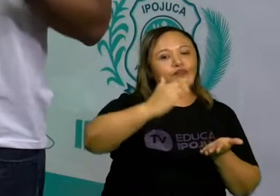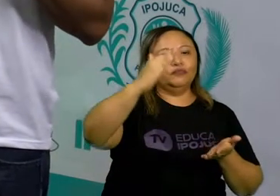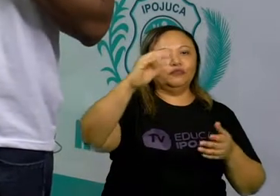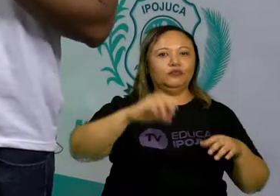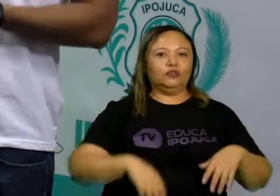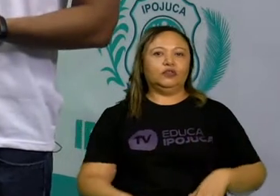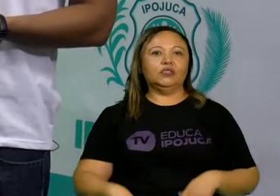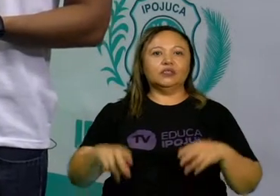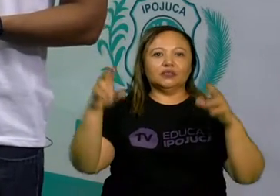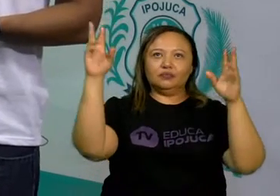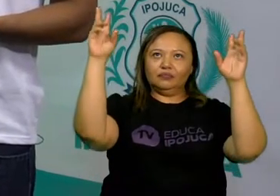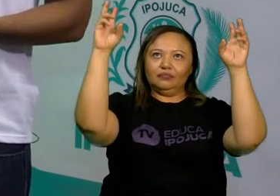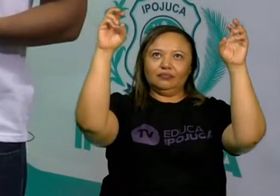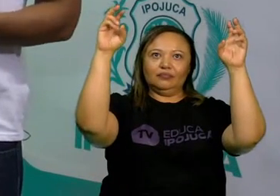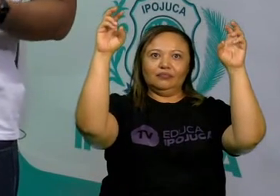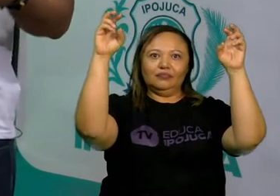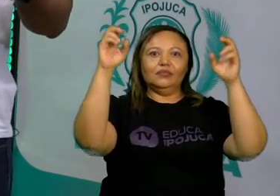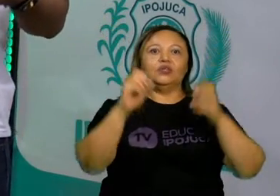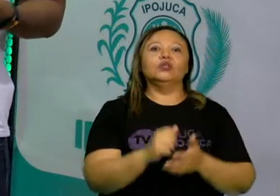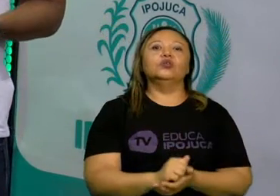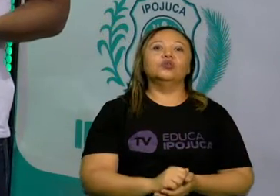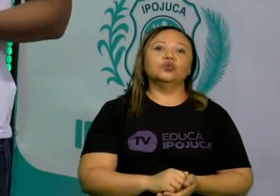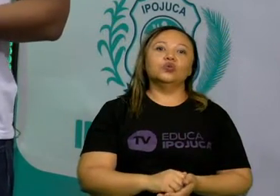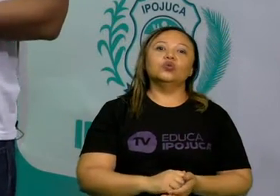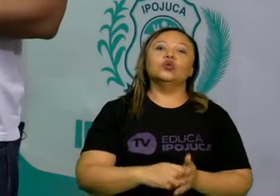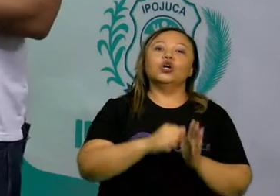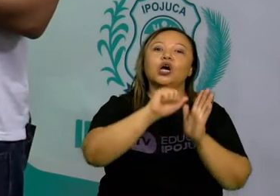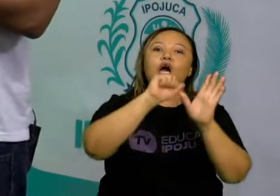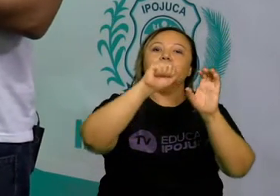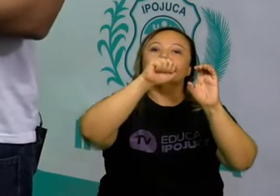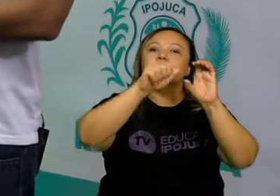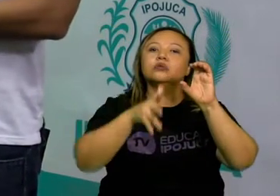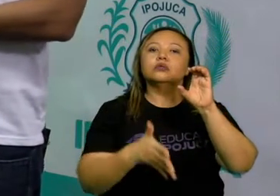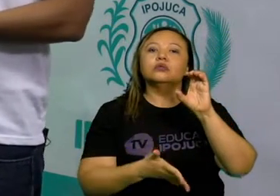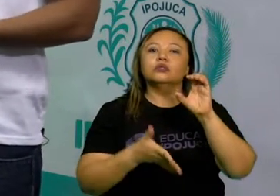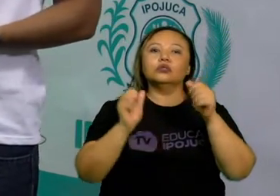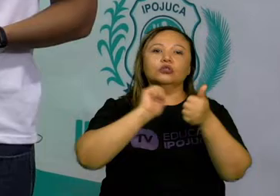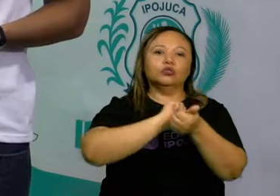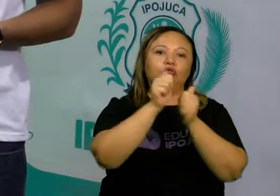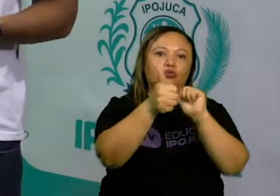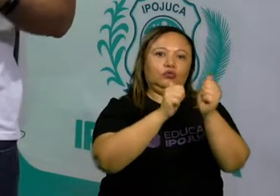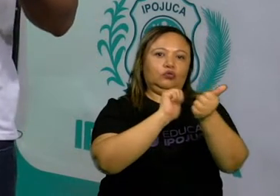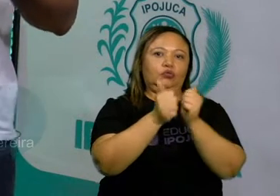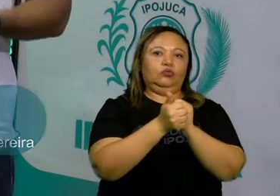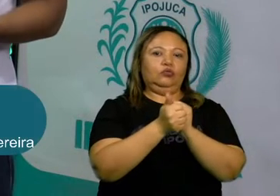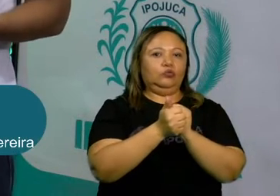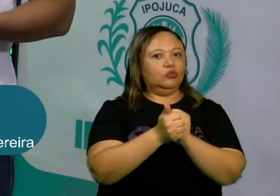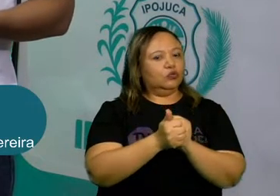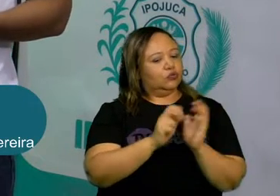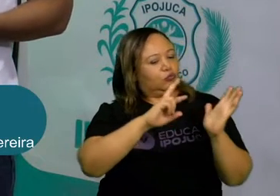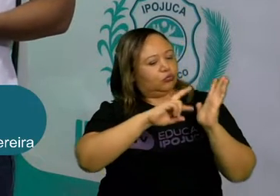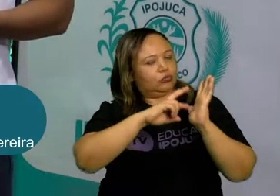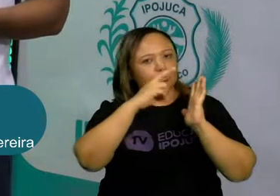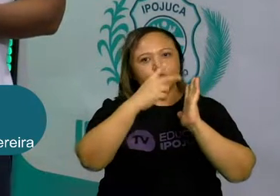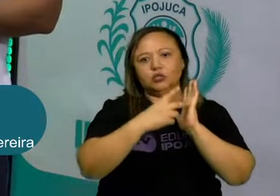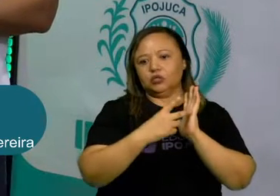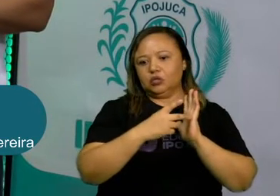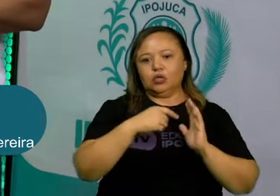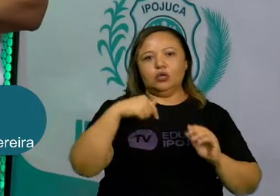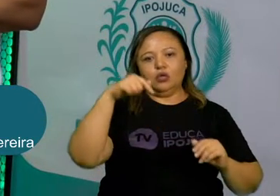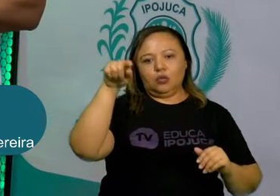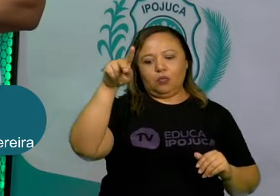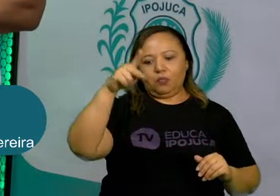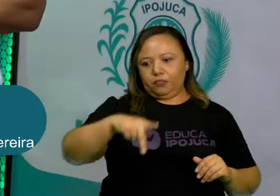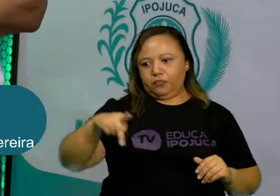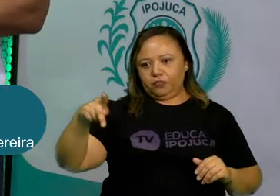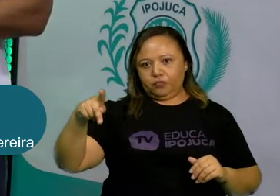sobre a conceitização e a caracterização do jogo. Eu sou o professor Túlio e aqui a